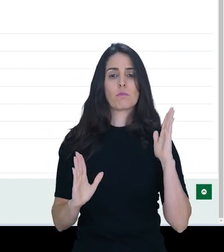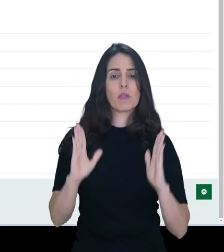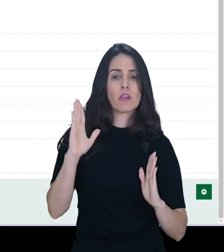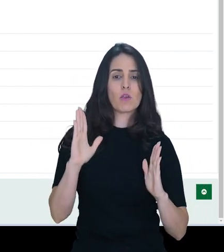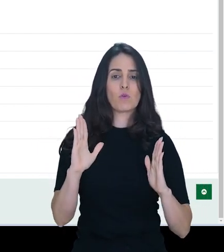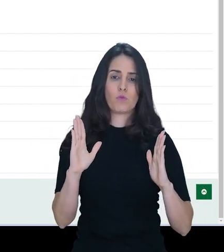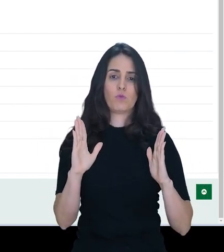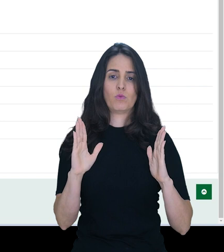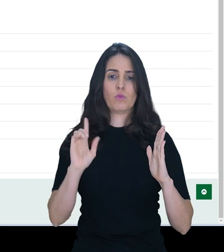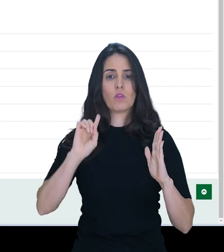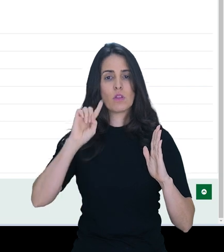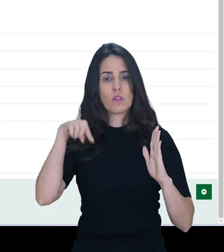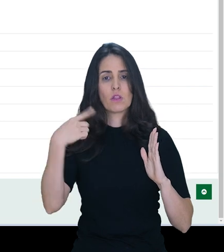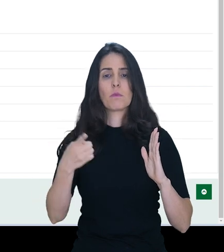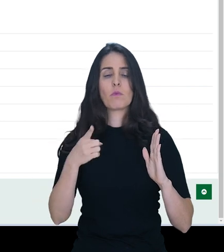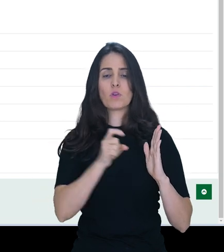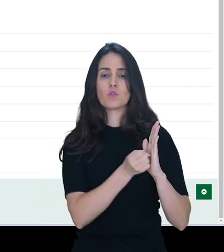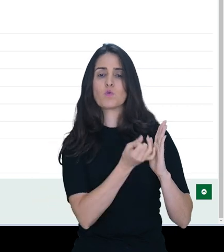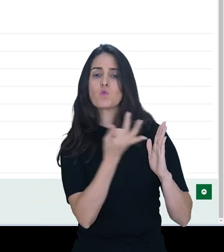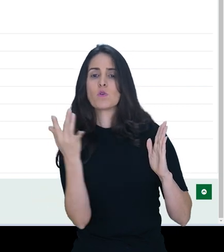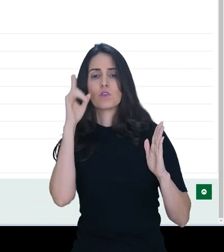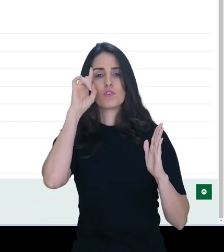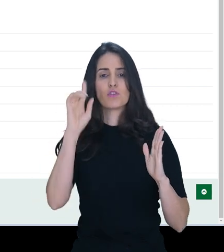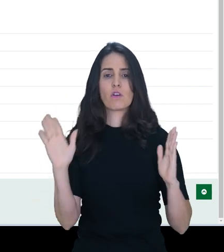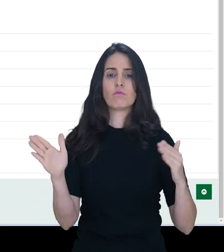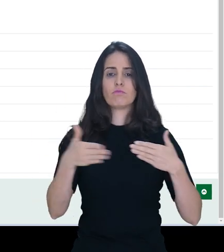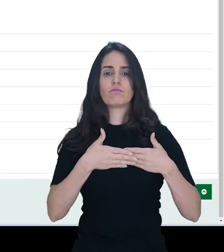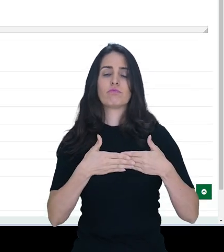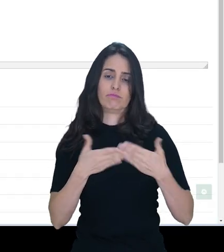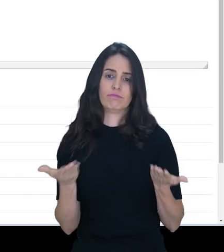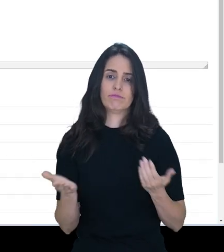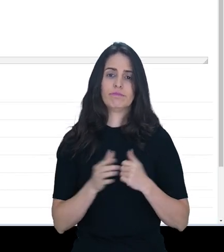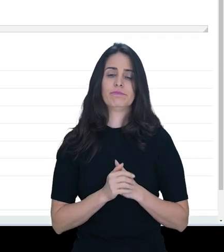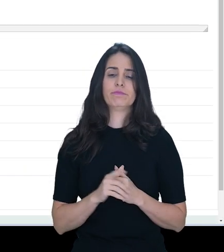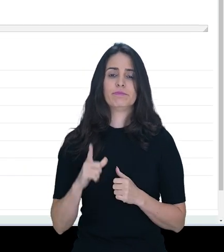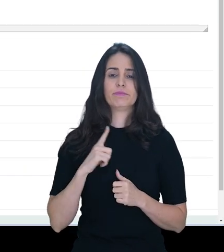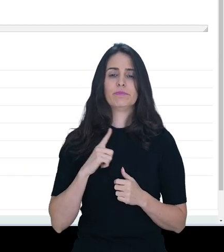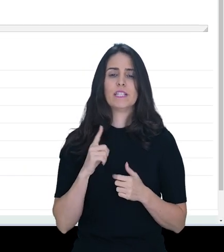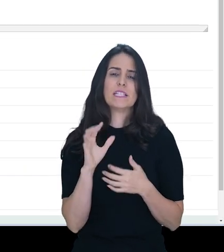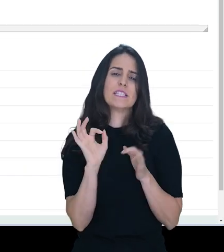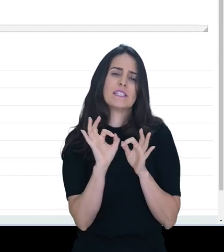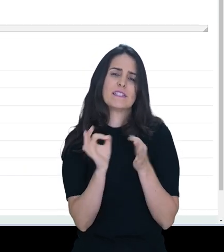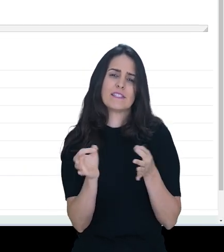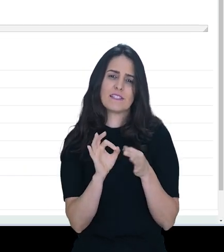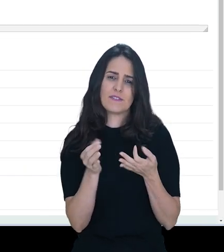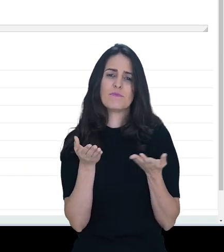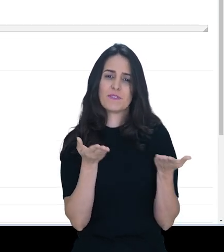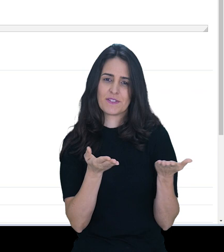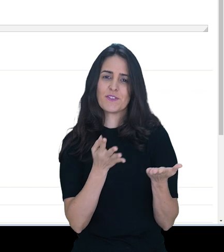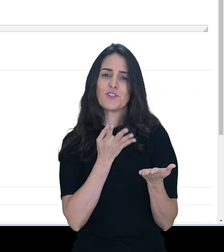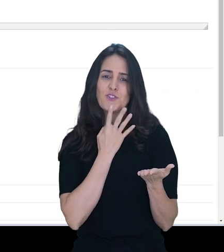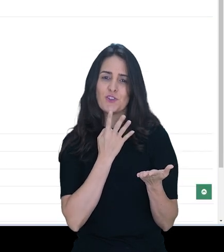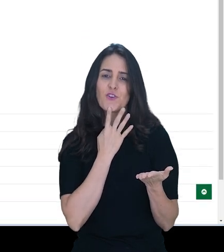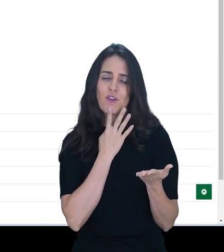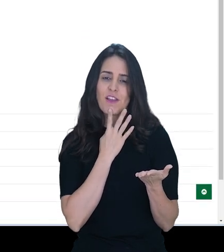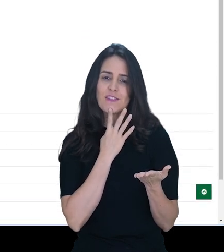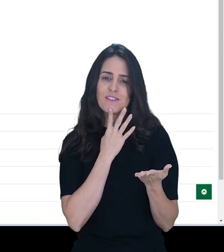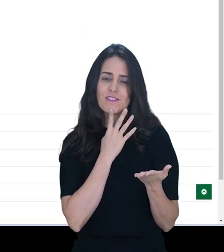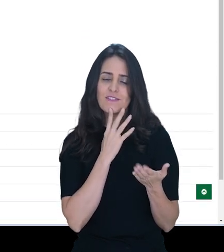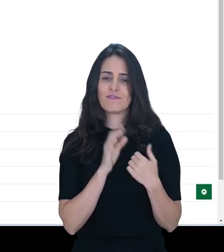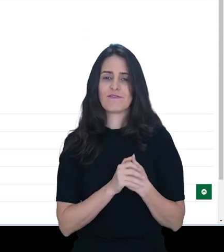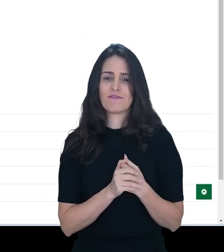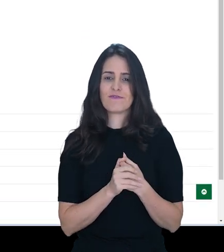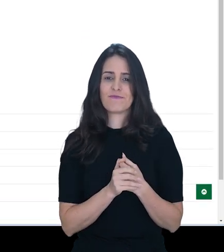aberto por um determinado número de dias. E aqui as configurações são muito simples, as que você já conhece,